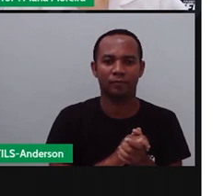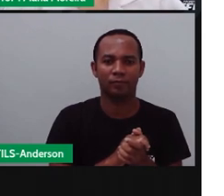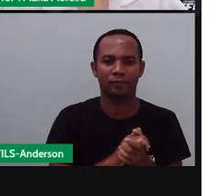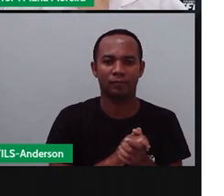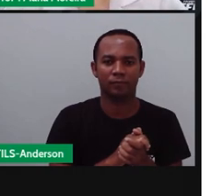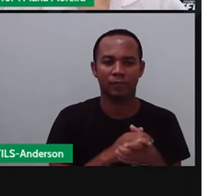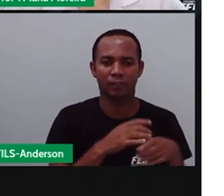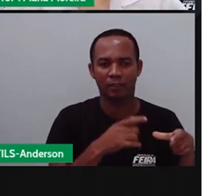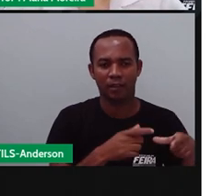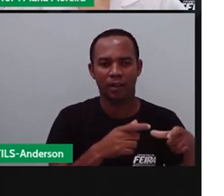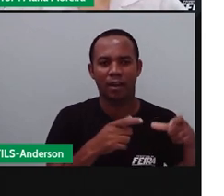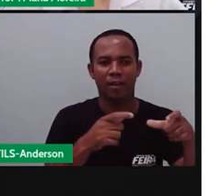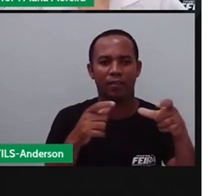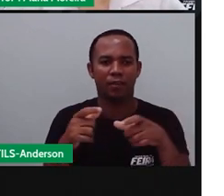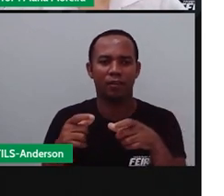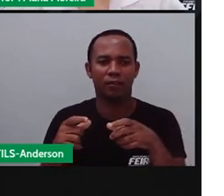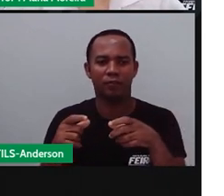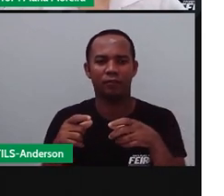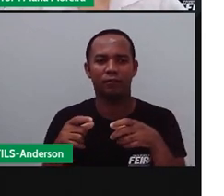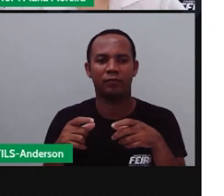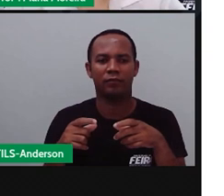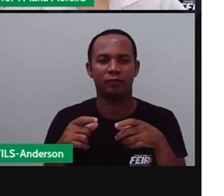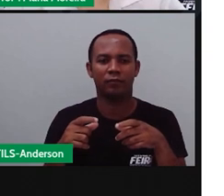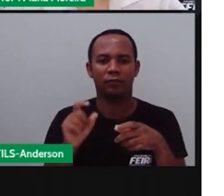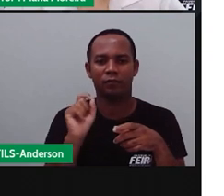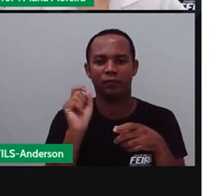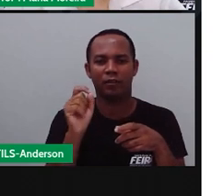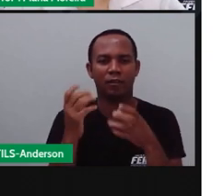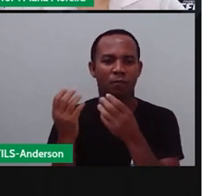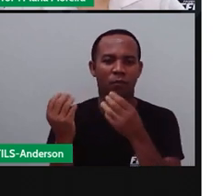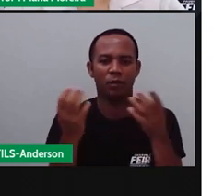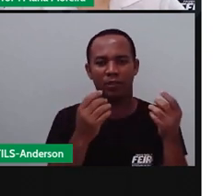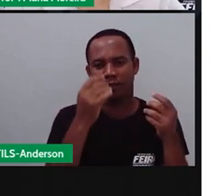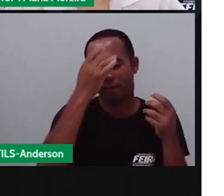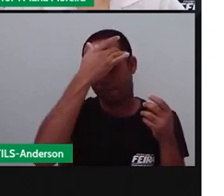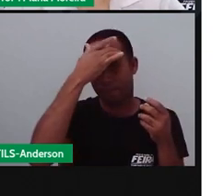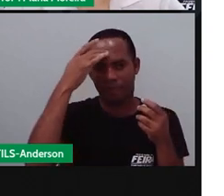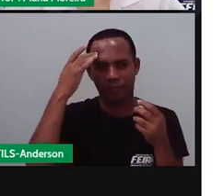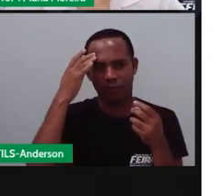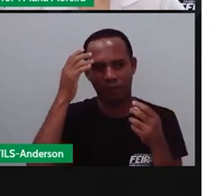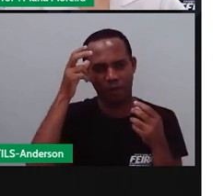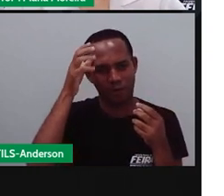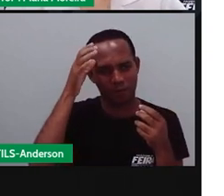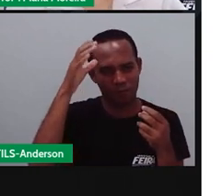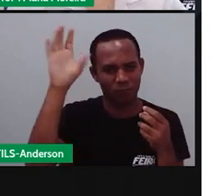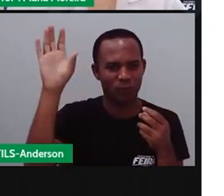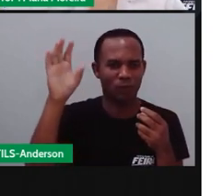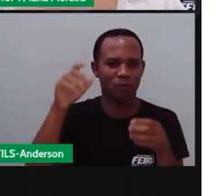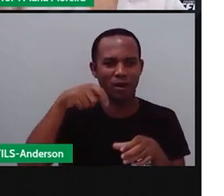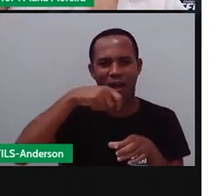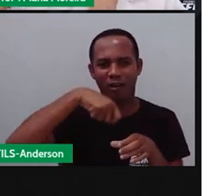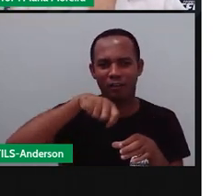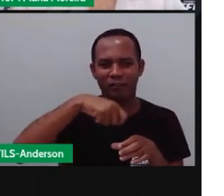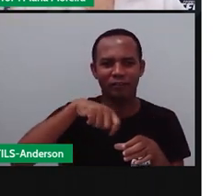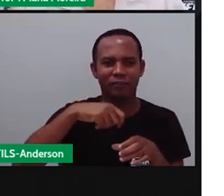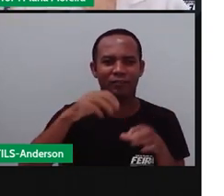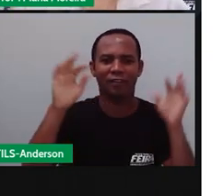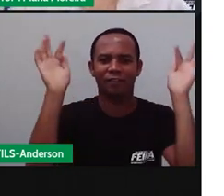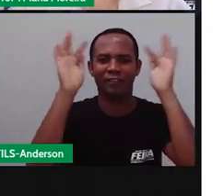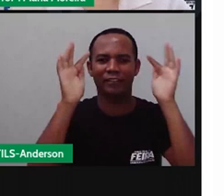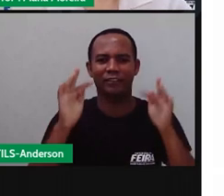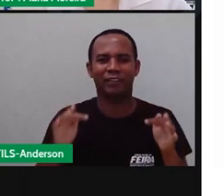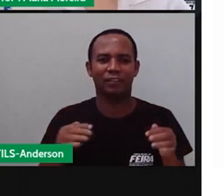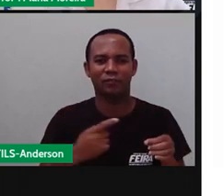Em cada edição, milhares de pessoas ficam imensas, né? Na cultura, gastronomia, diversidade e alegria dos